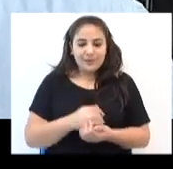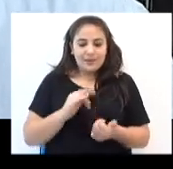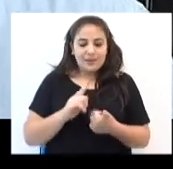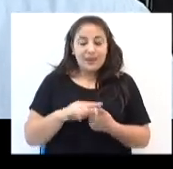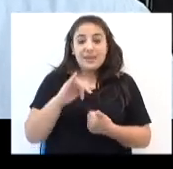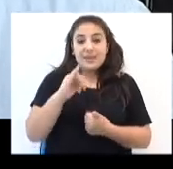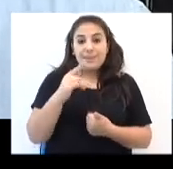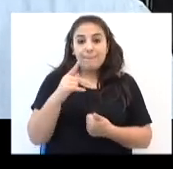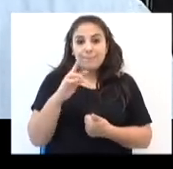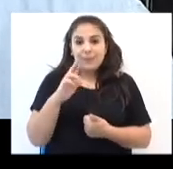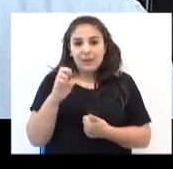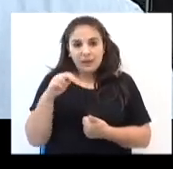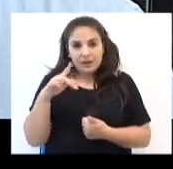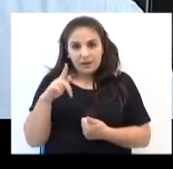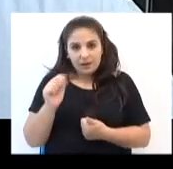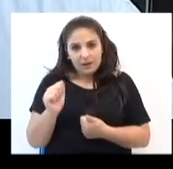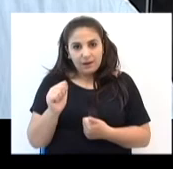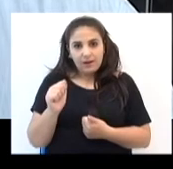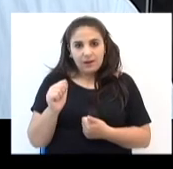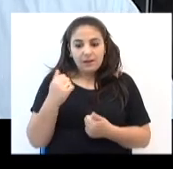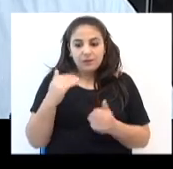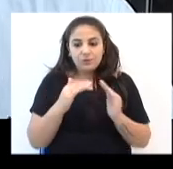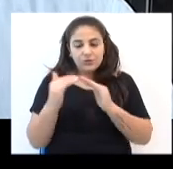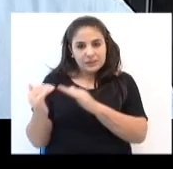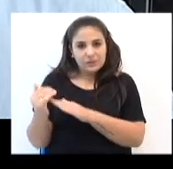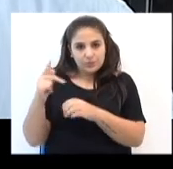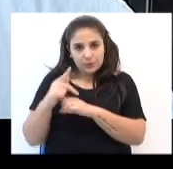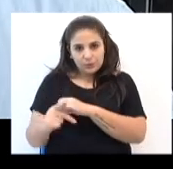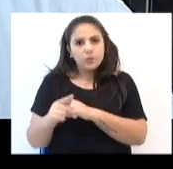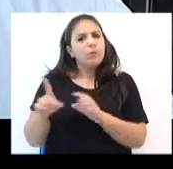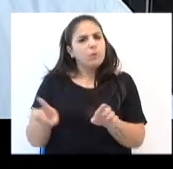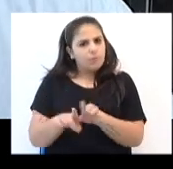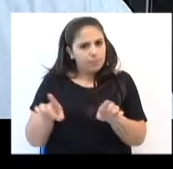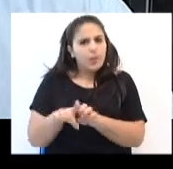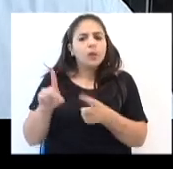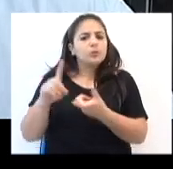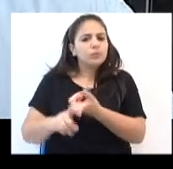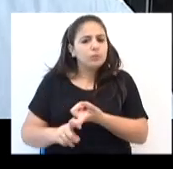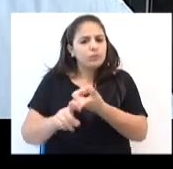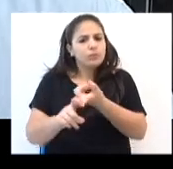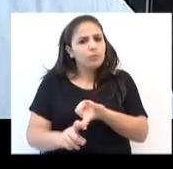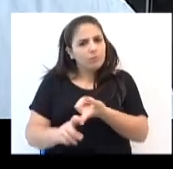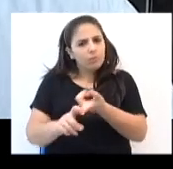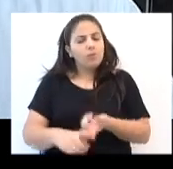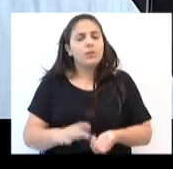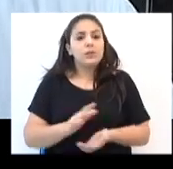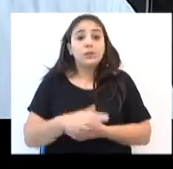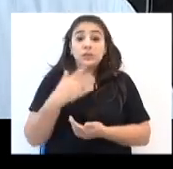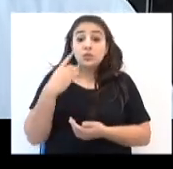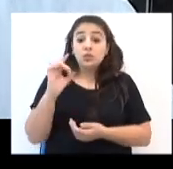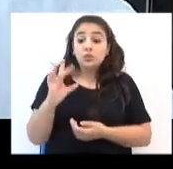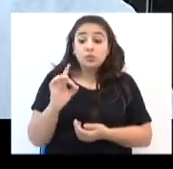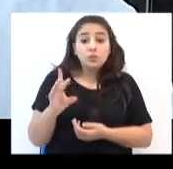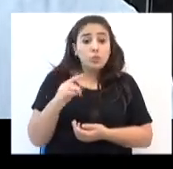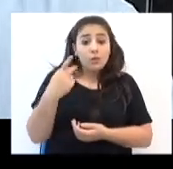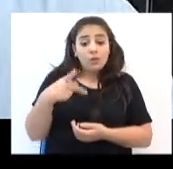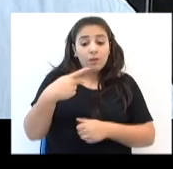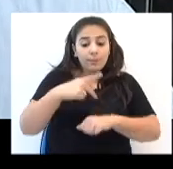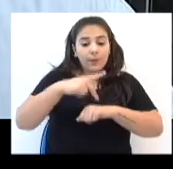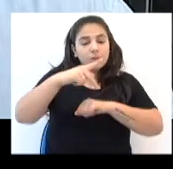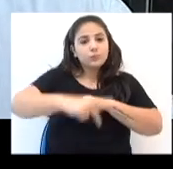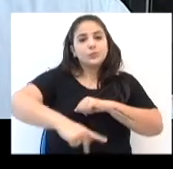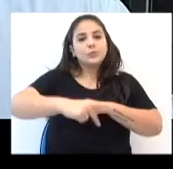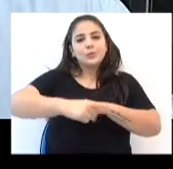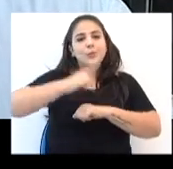nosso vizinho aqui de Passo Fundo, também está com dificuldades financeiras, onde apenas o esporte